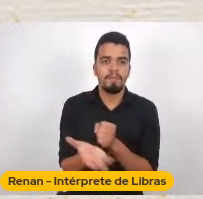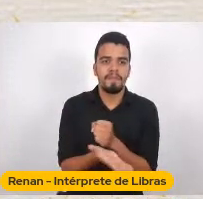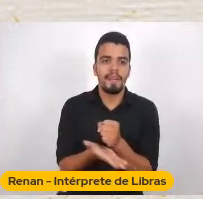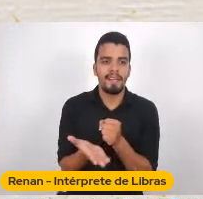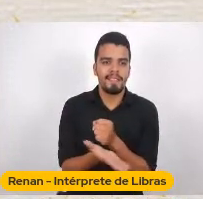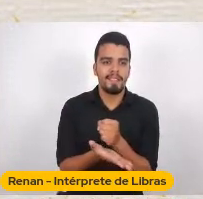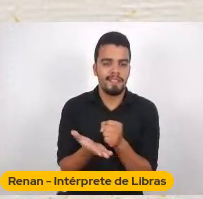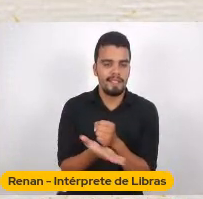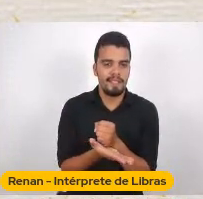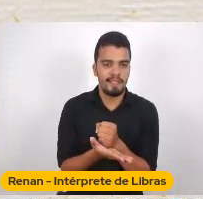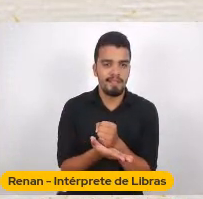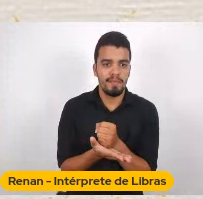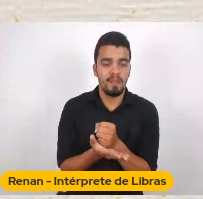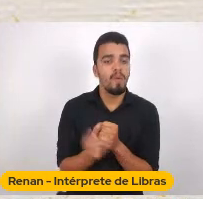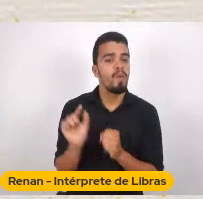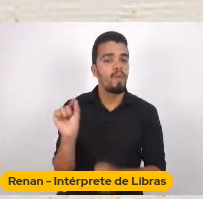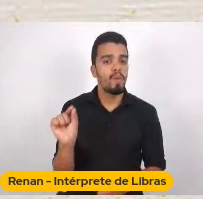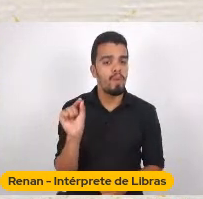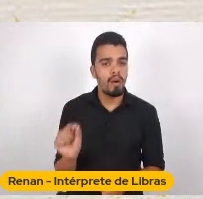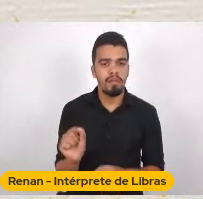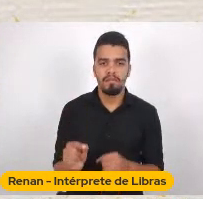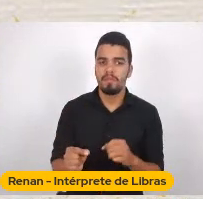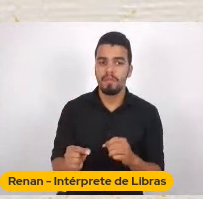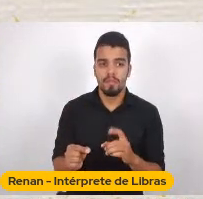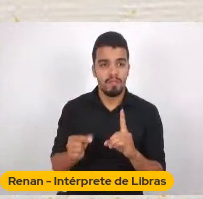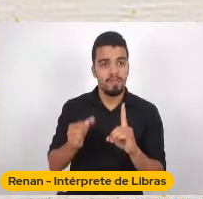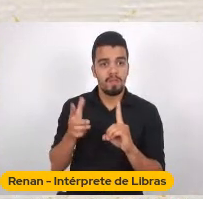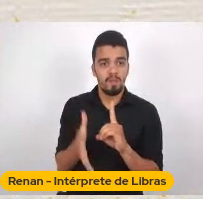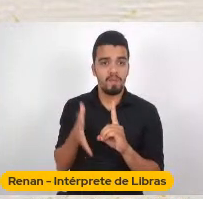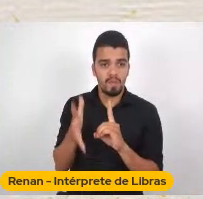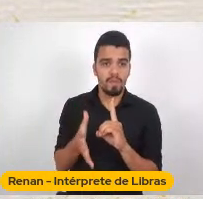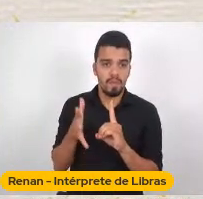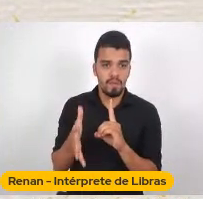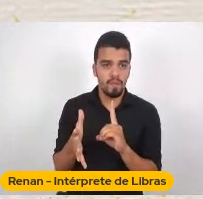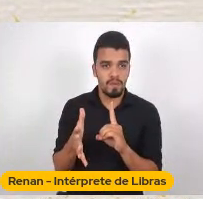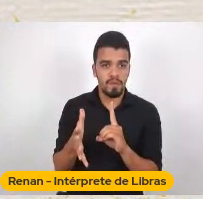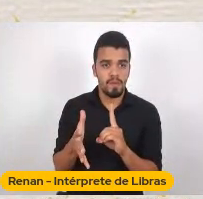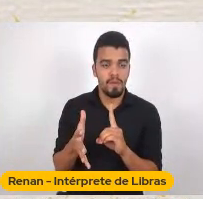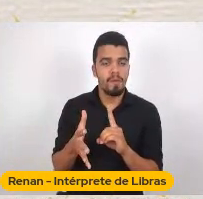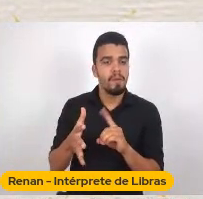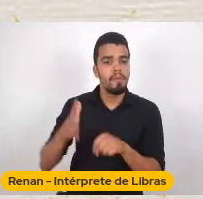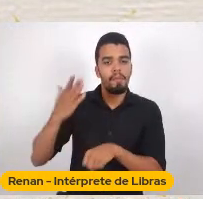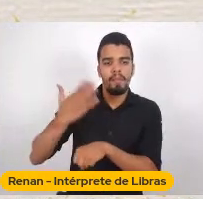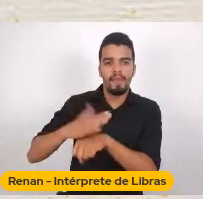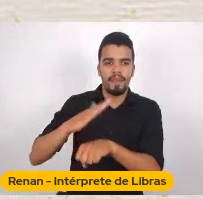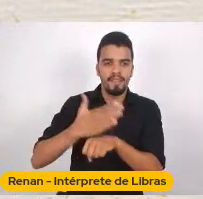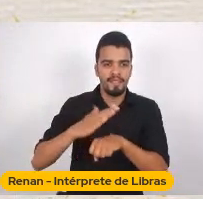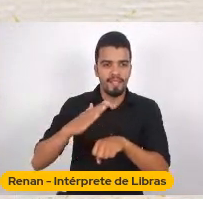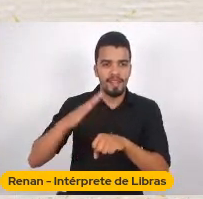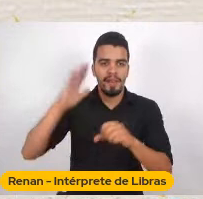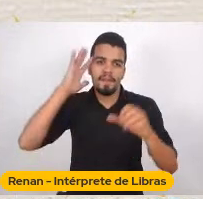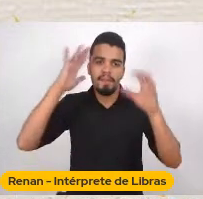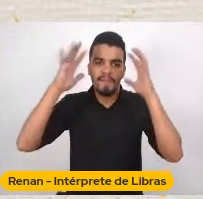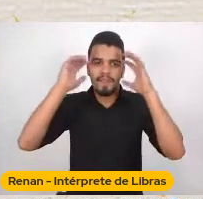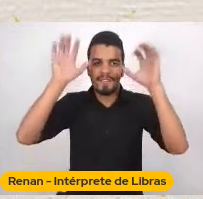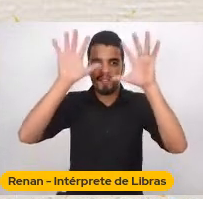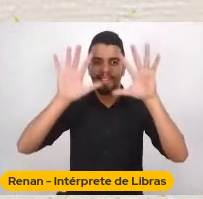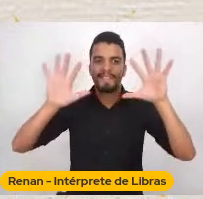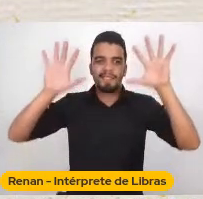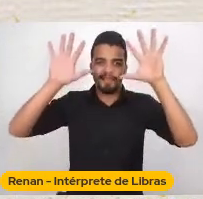Discurso Prática E imaginação Vamos ver isso Por favor Pode passar